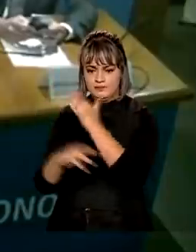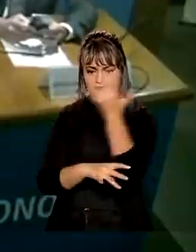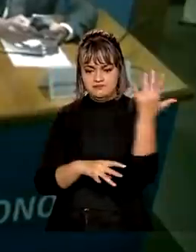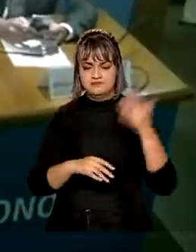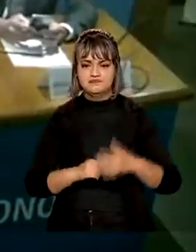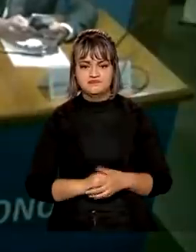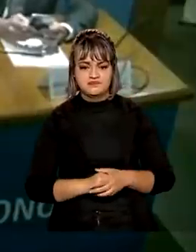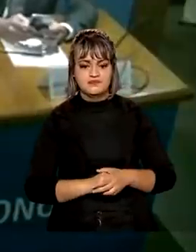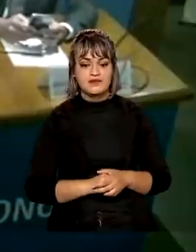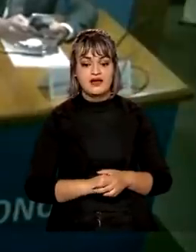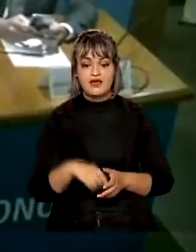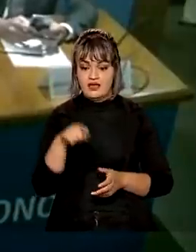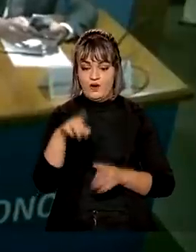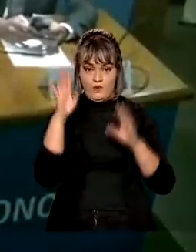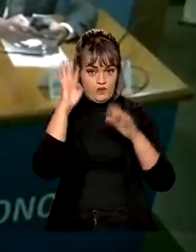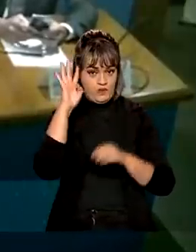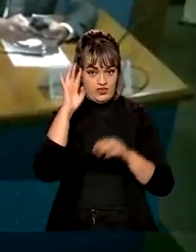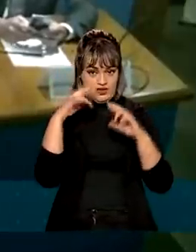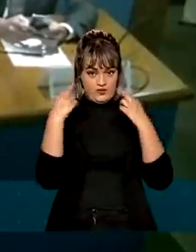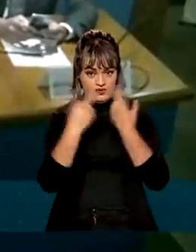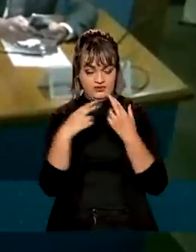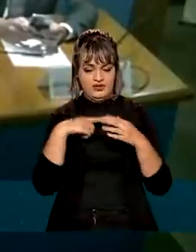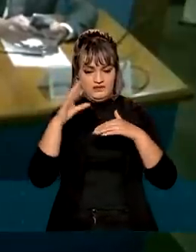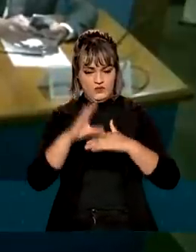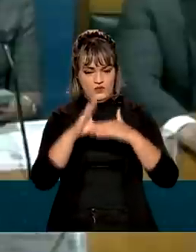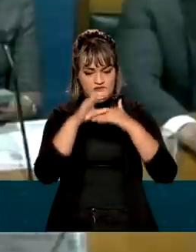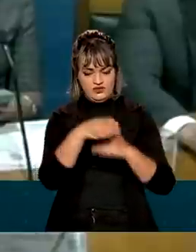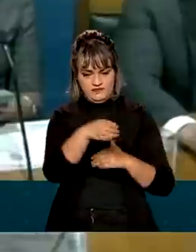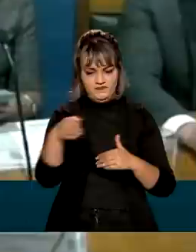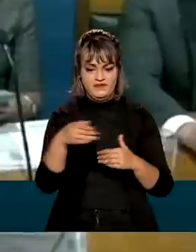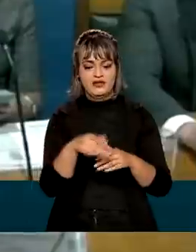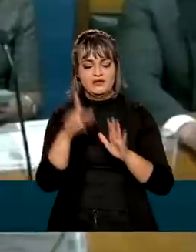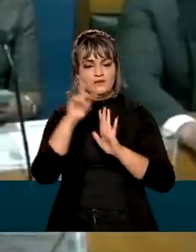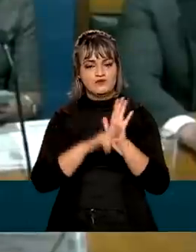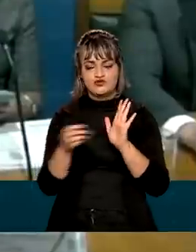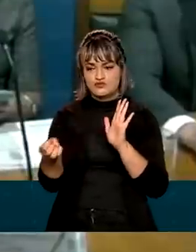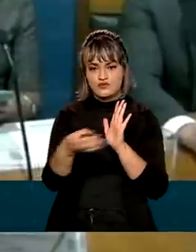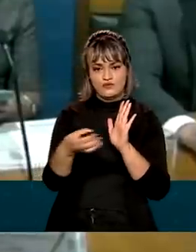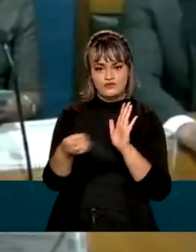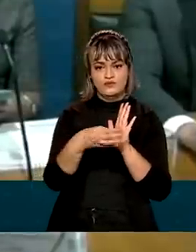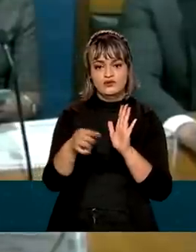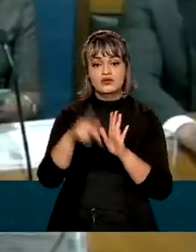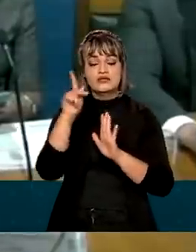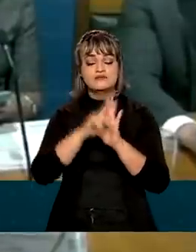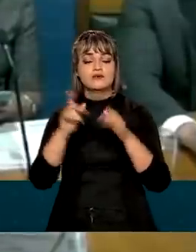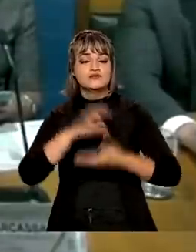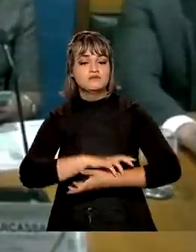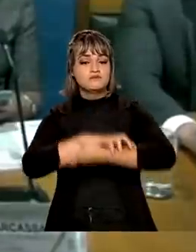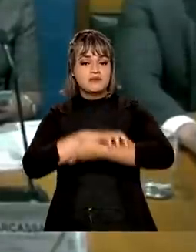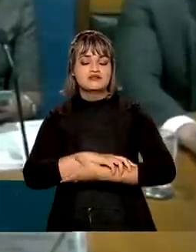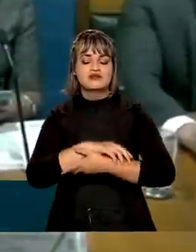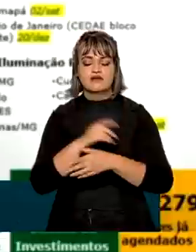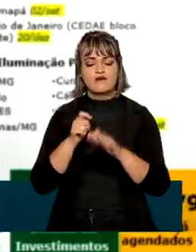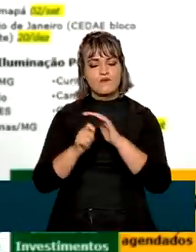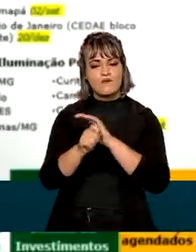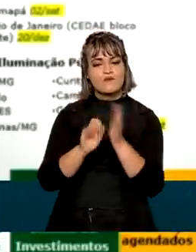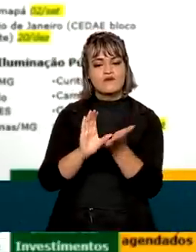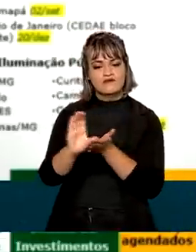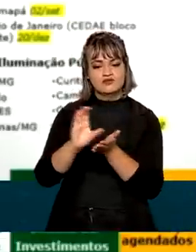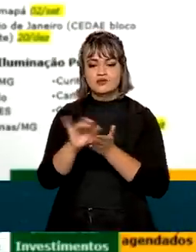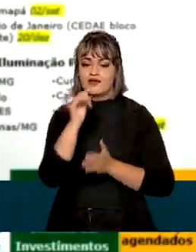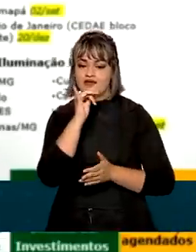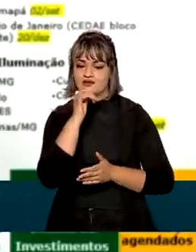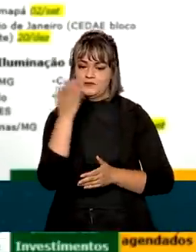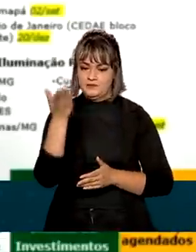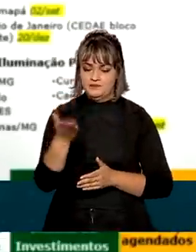Na reunião desta quarta-feira do Conselho, foram incluídos novos projetos no Programa de Parcerias de Investimentos. Entre